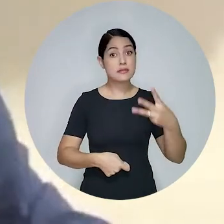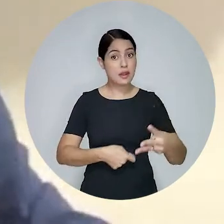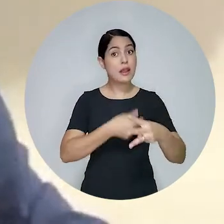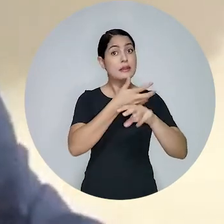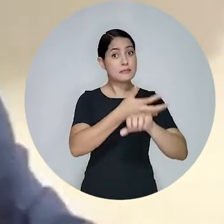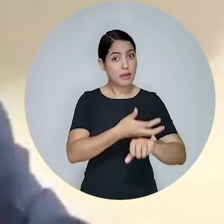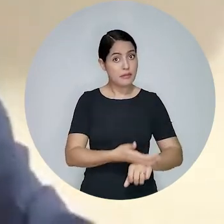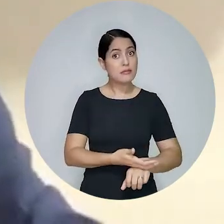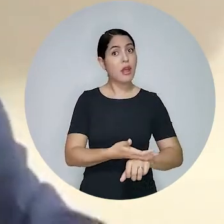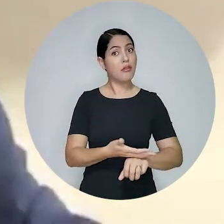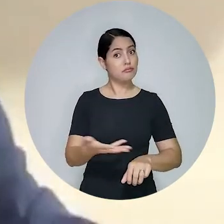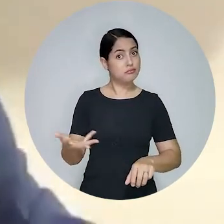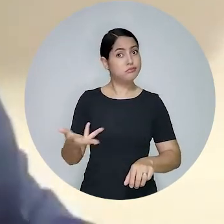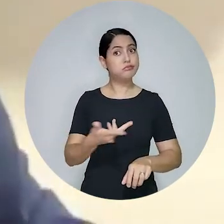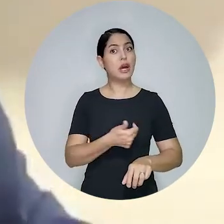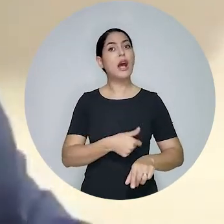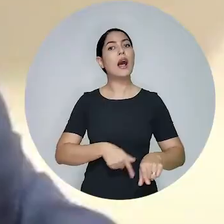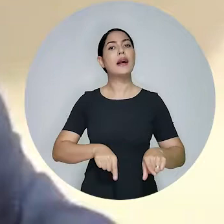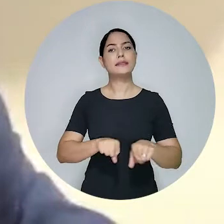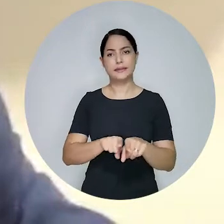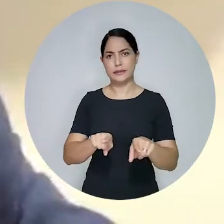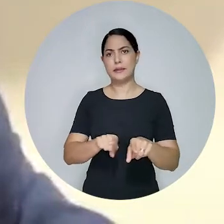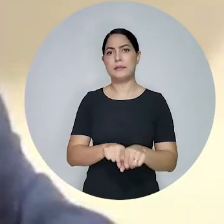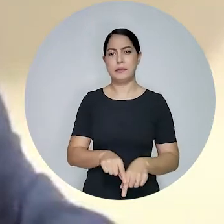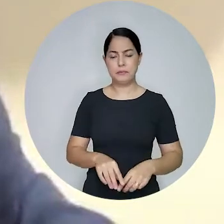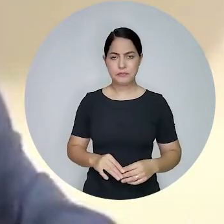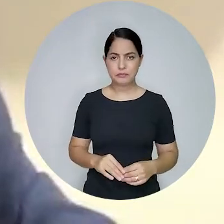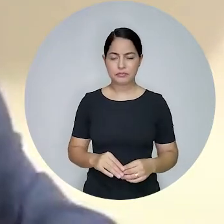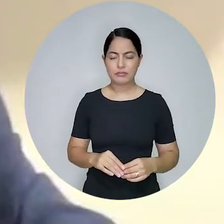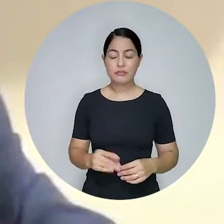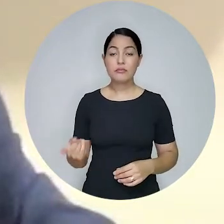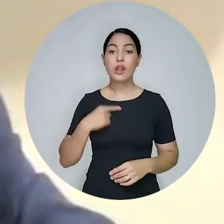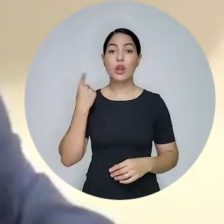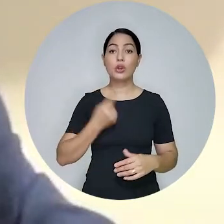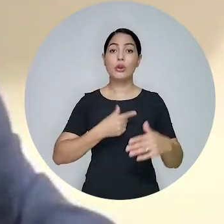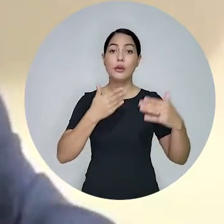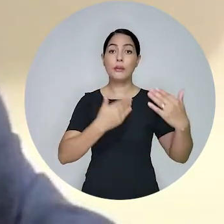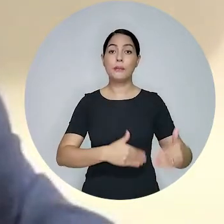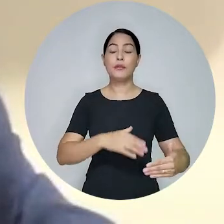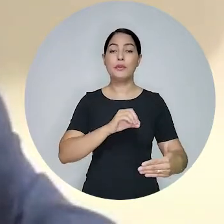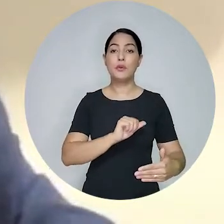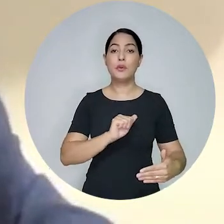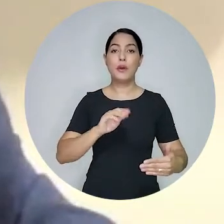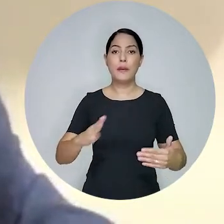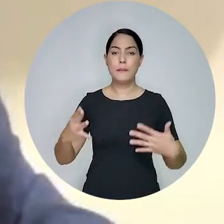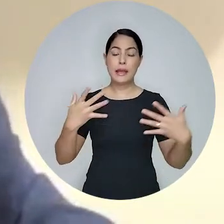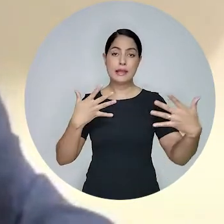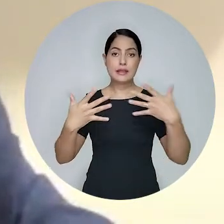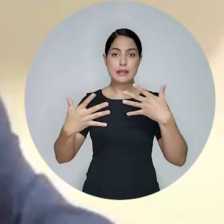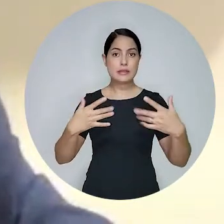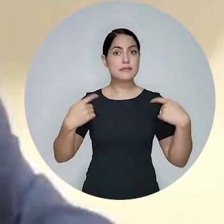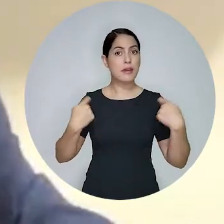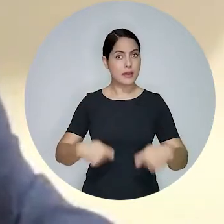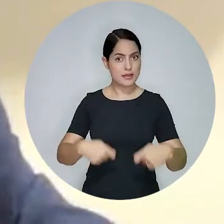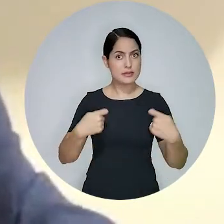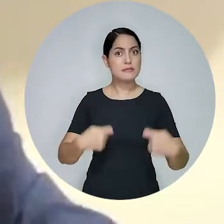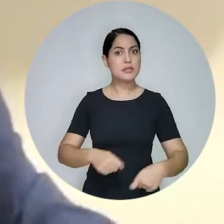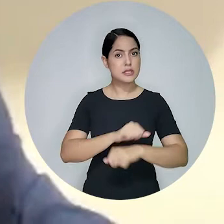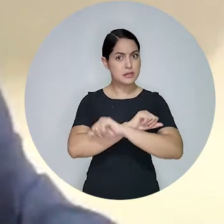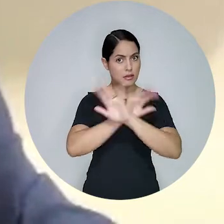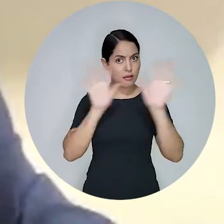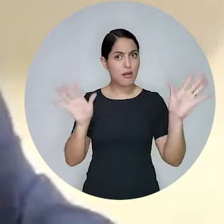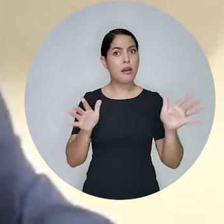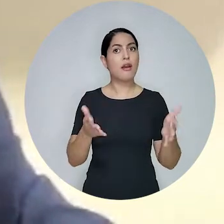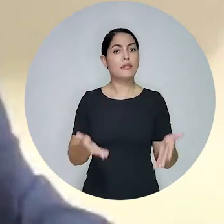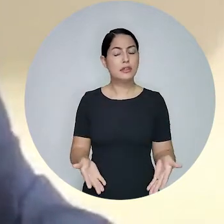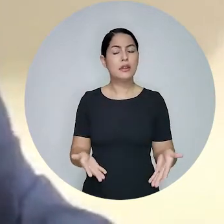ordem dos advogados nessas três disciplinas também. Quando falamos desse exame de ordem, da preocupação com a transparência do exame de ordem e por